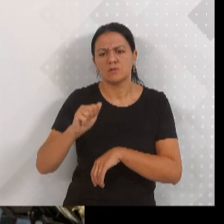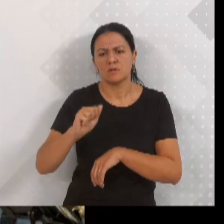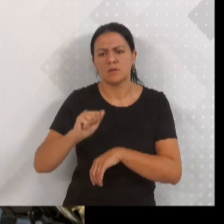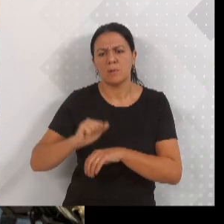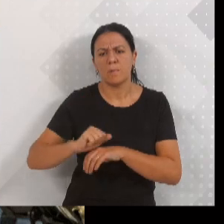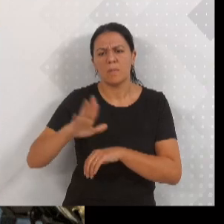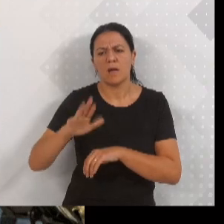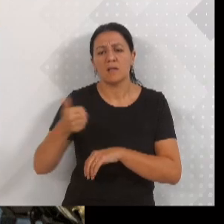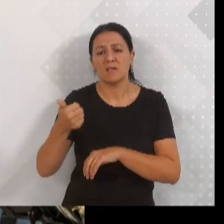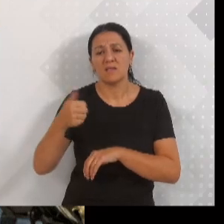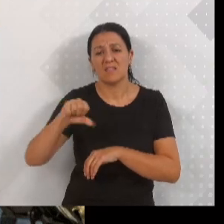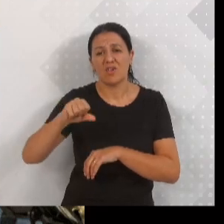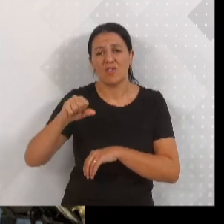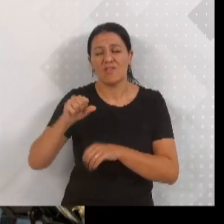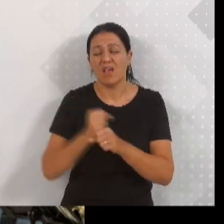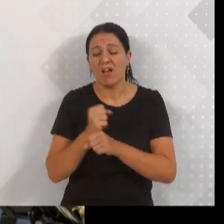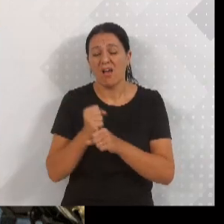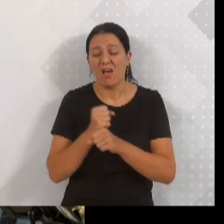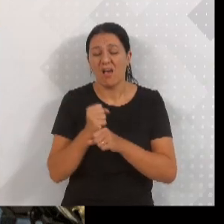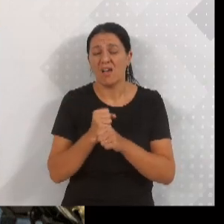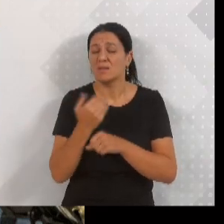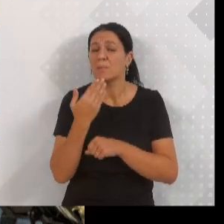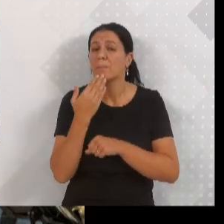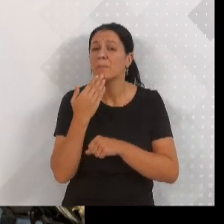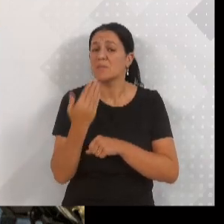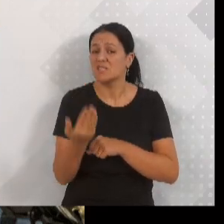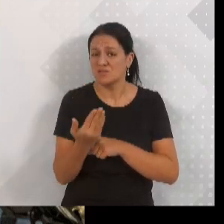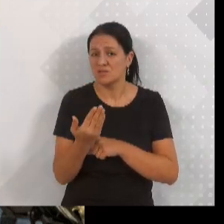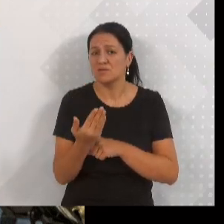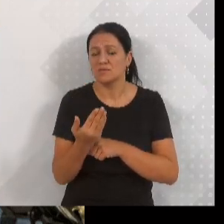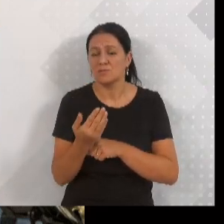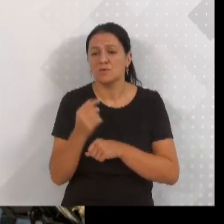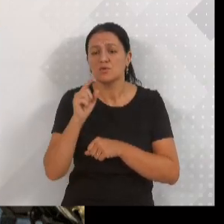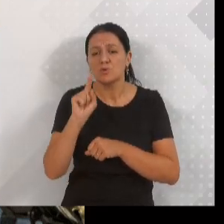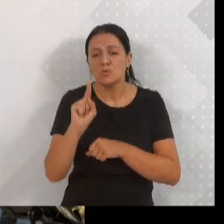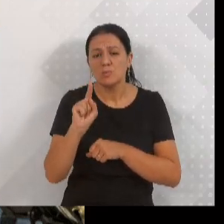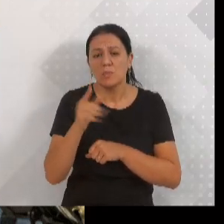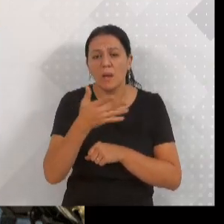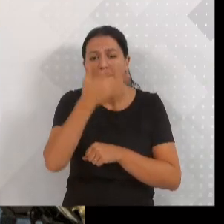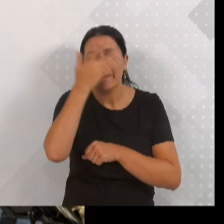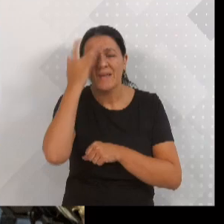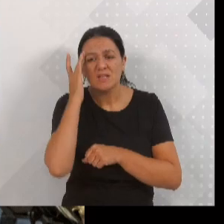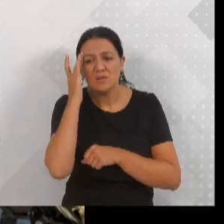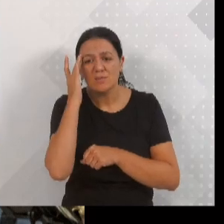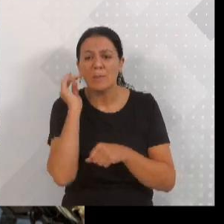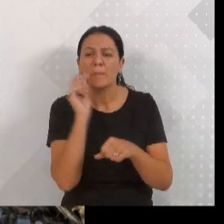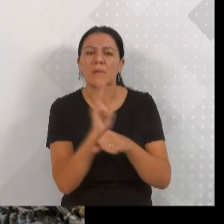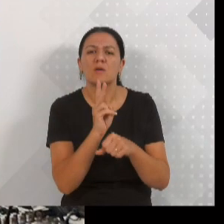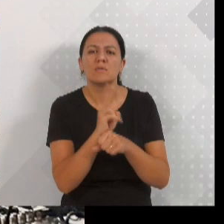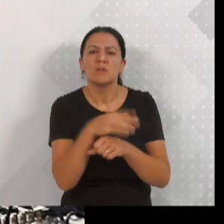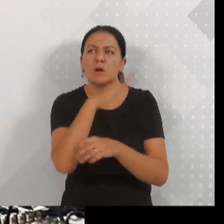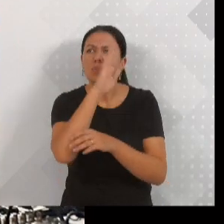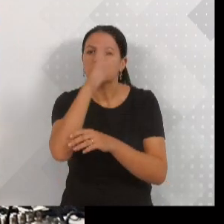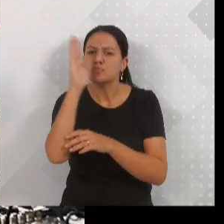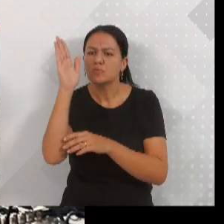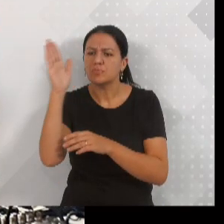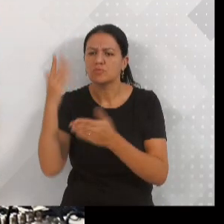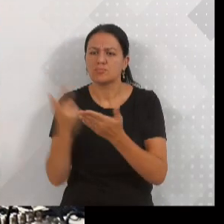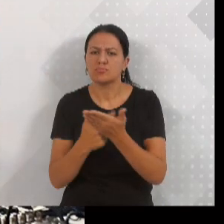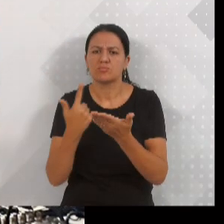solicitando uma pessoa para cuidar da biblioteca que lá tem e agora foi